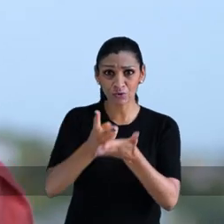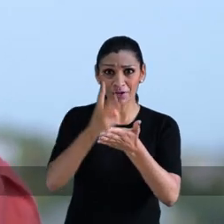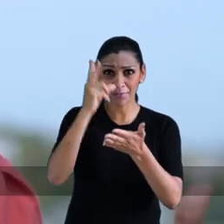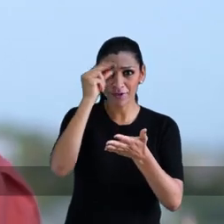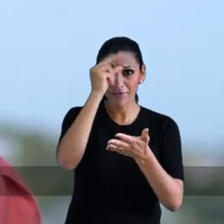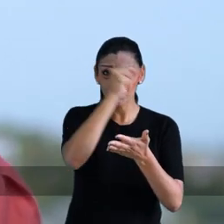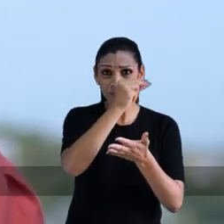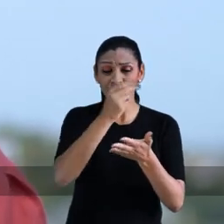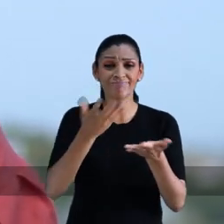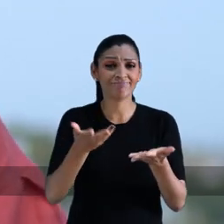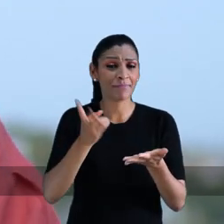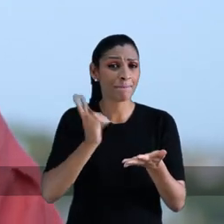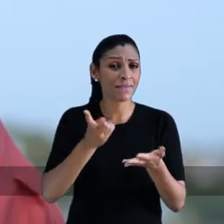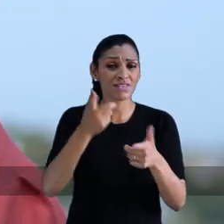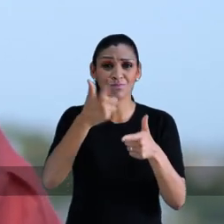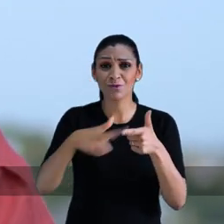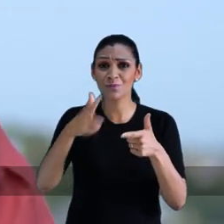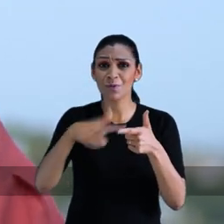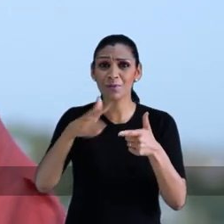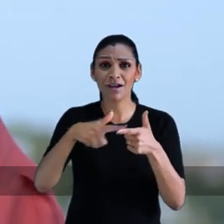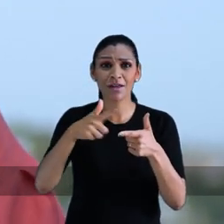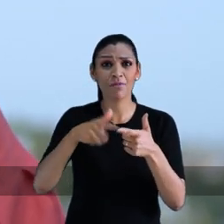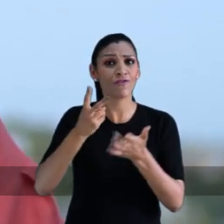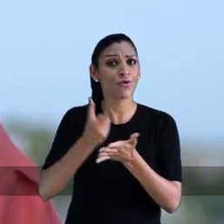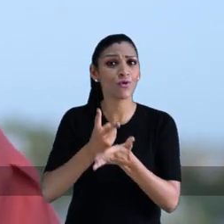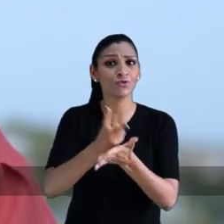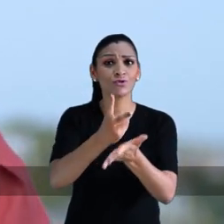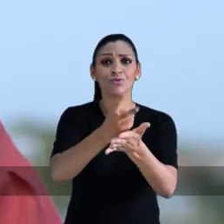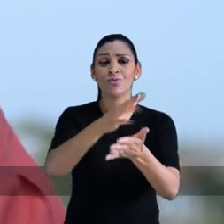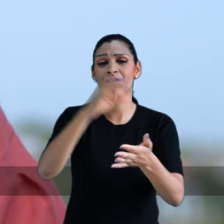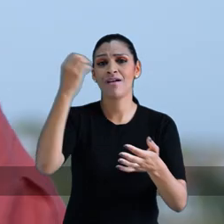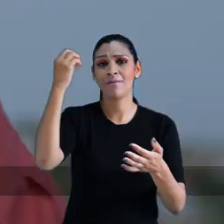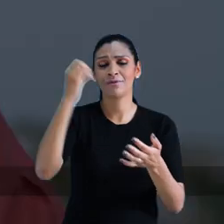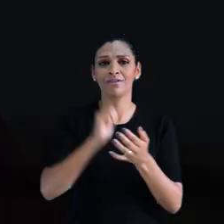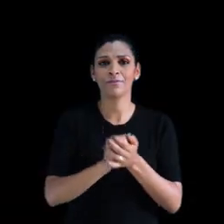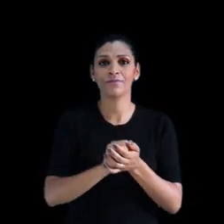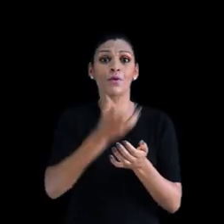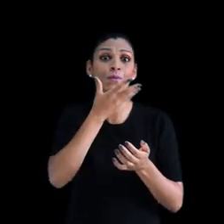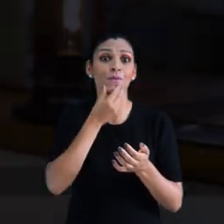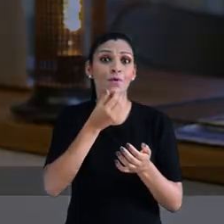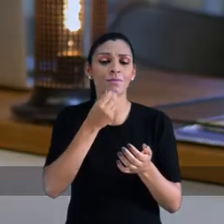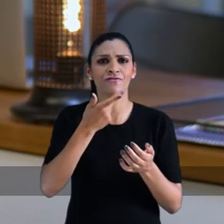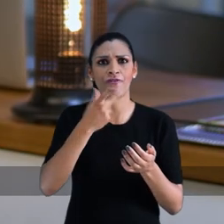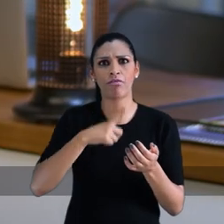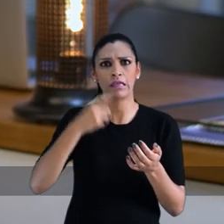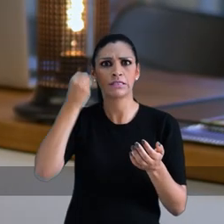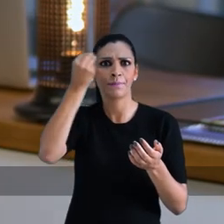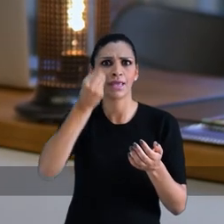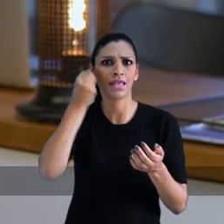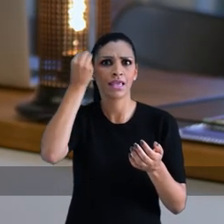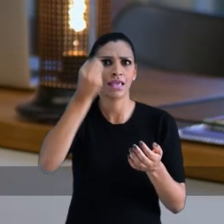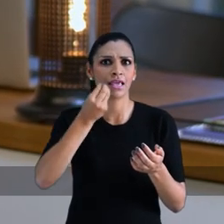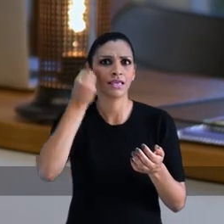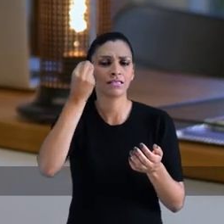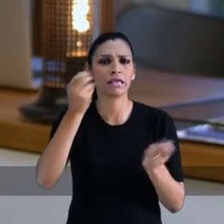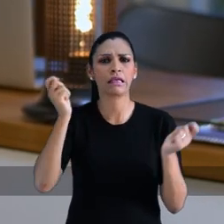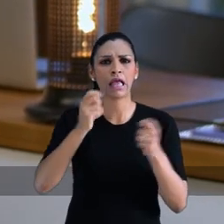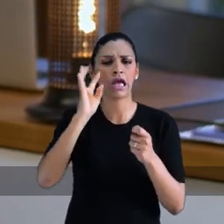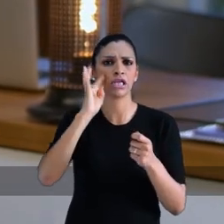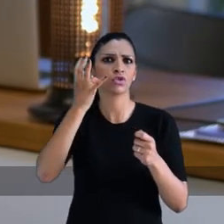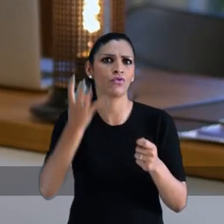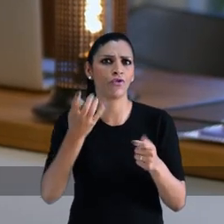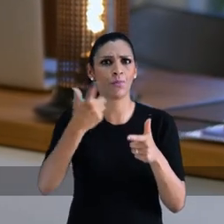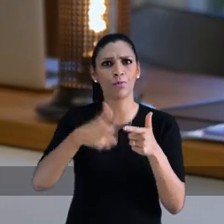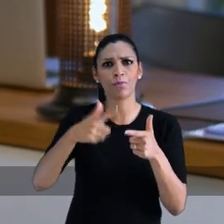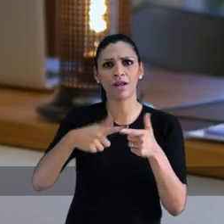eles continuarem na prefeitura, os mesmos problemas vão continuar na cidade. Eles são os homens que dizem que têm experiência e que